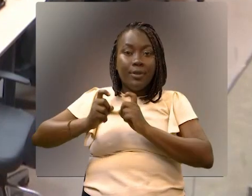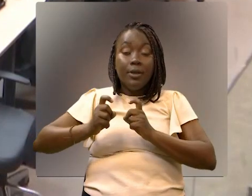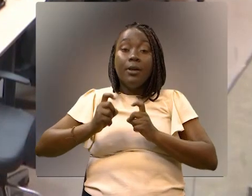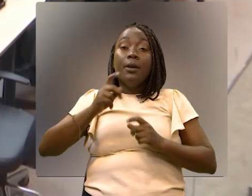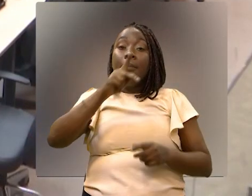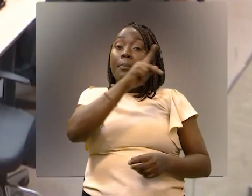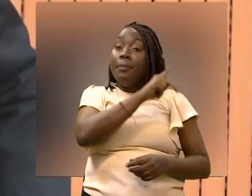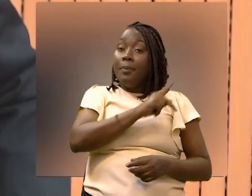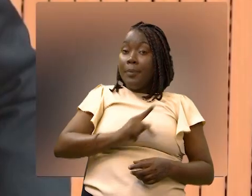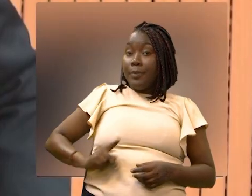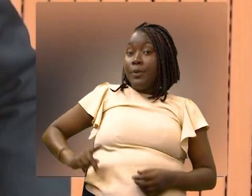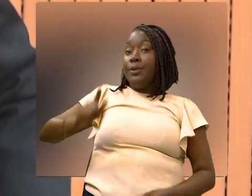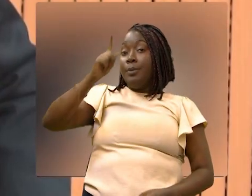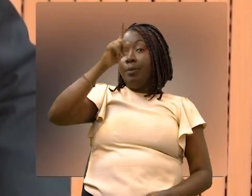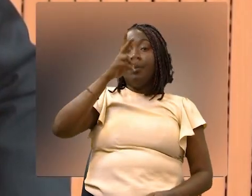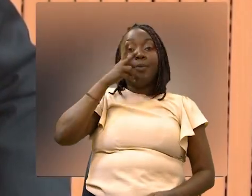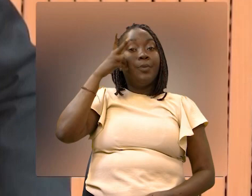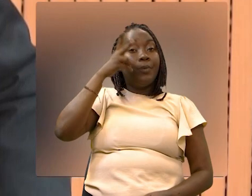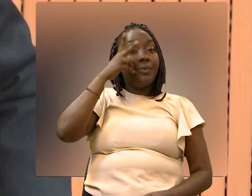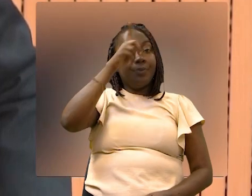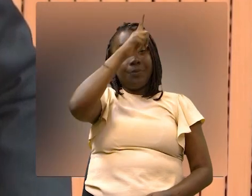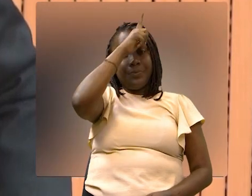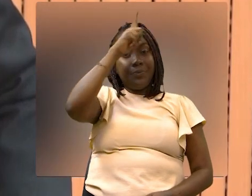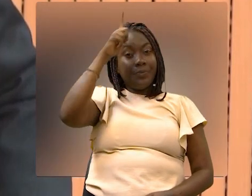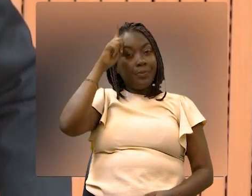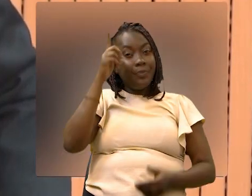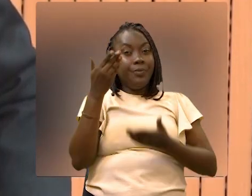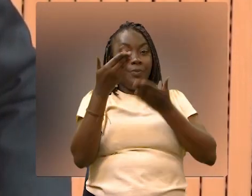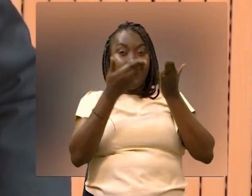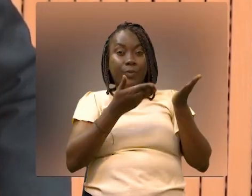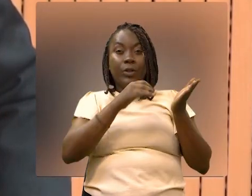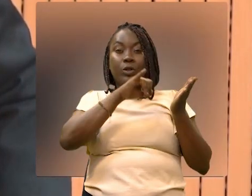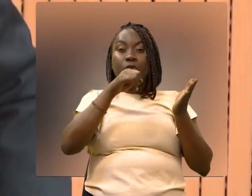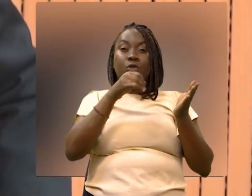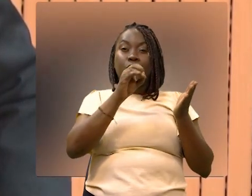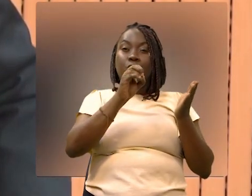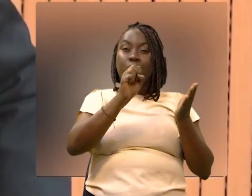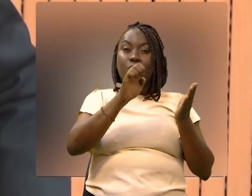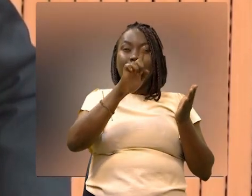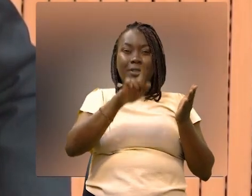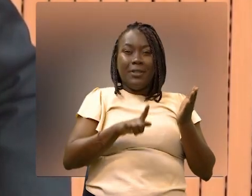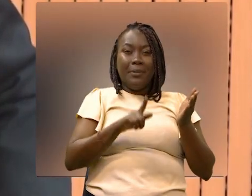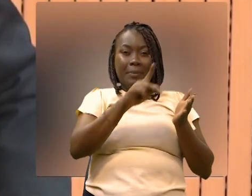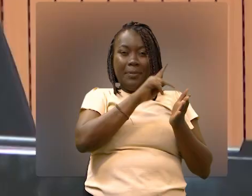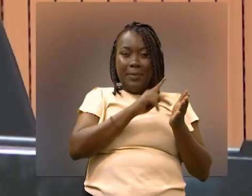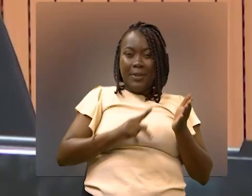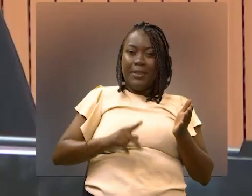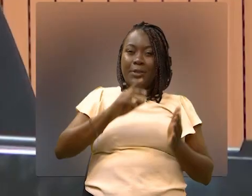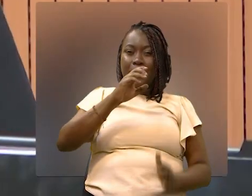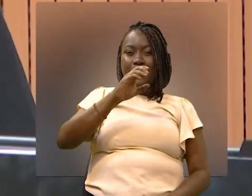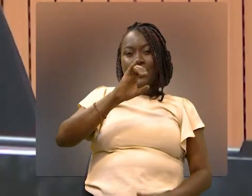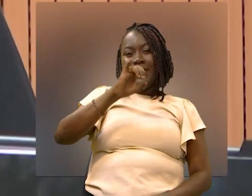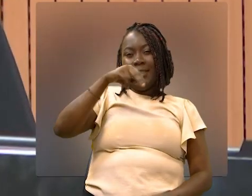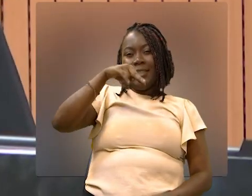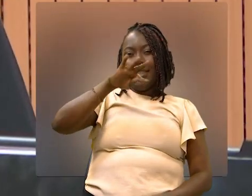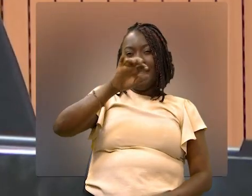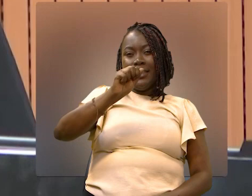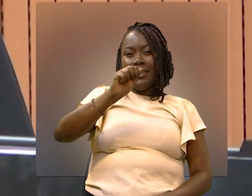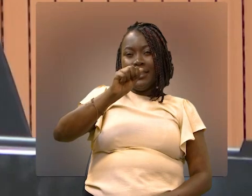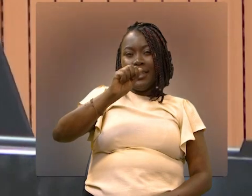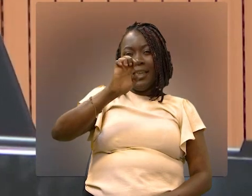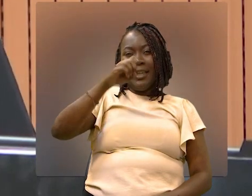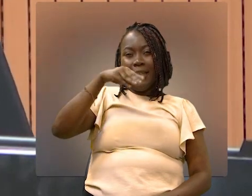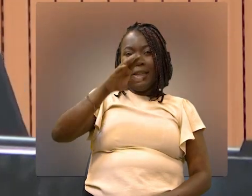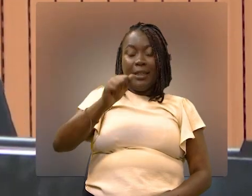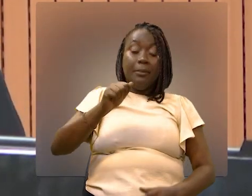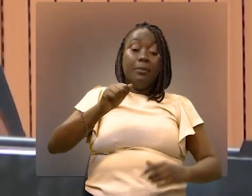saneamento que está em discussão nacionalmente. Presidida pelo vereador Gustavo Peta, que traz José Fajan, presidente do Sintaema,